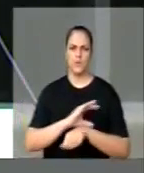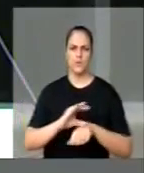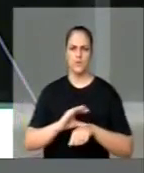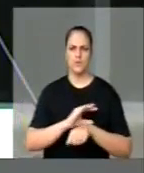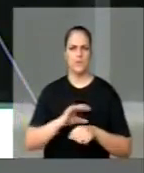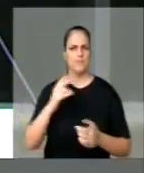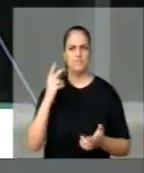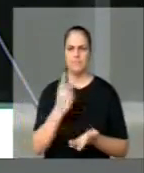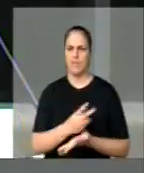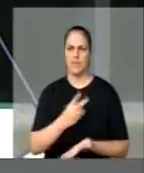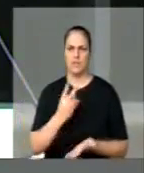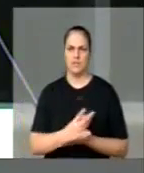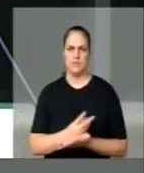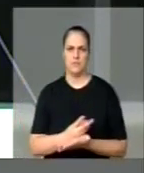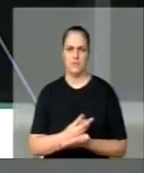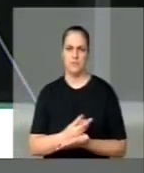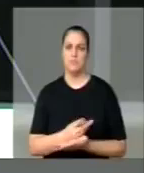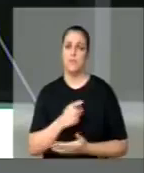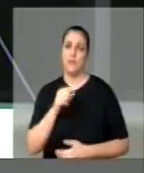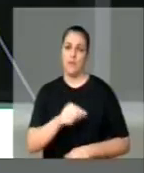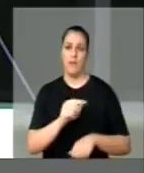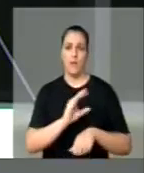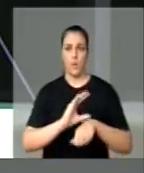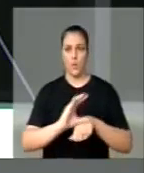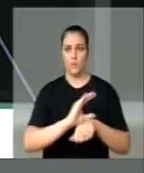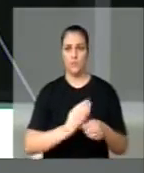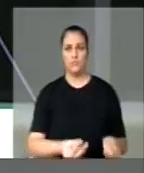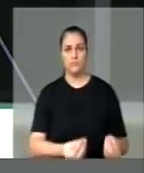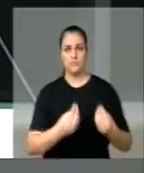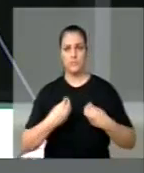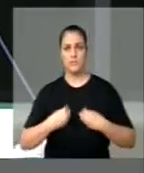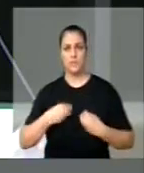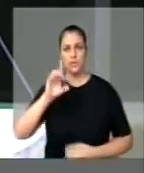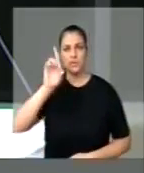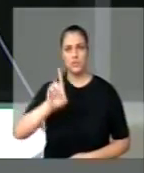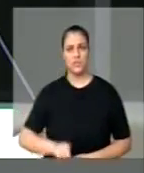que instituiu o Estado Democrático de Direitos,